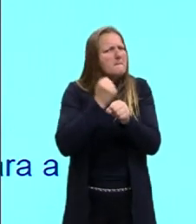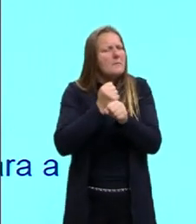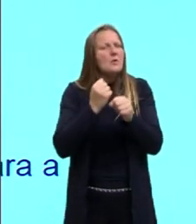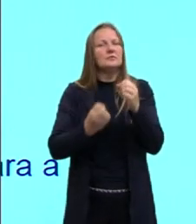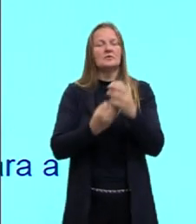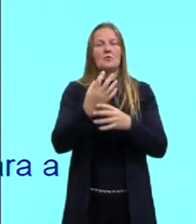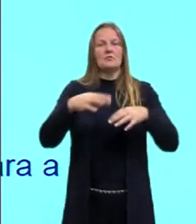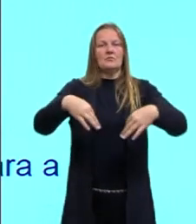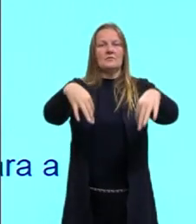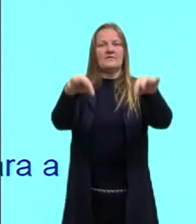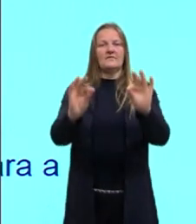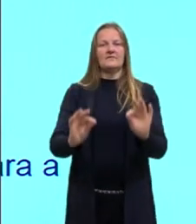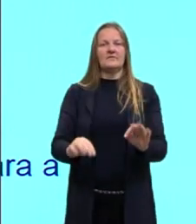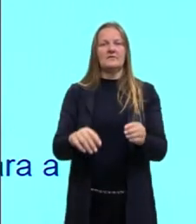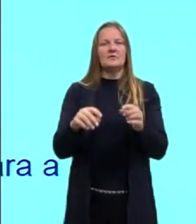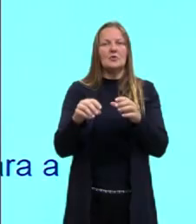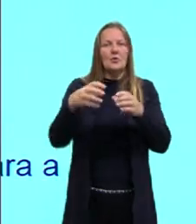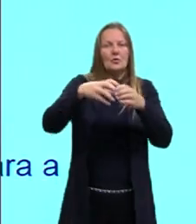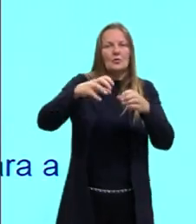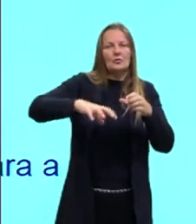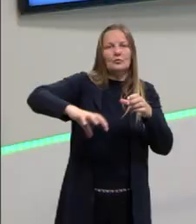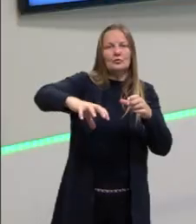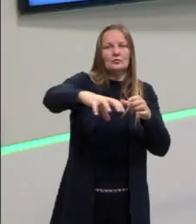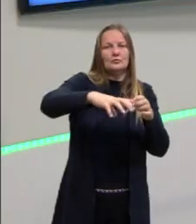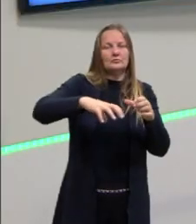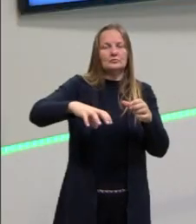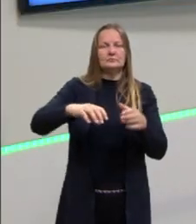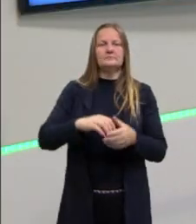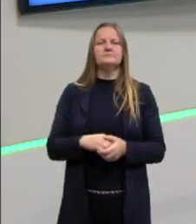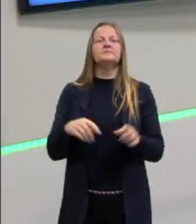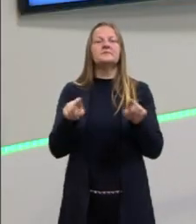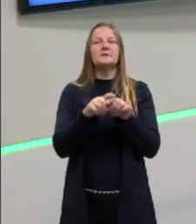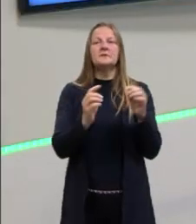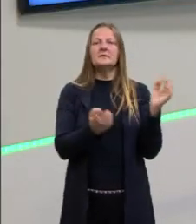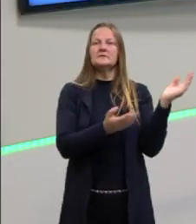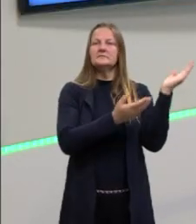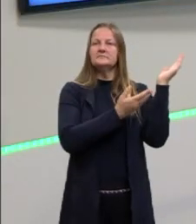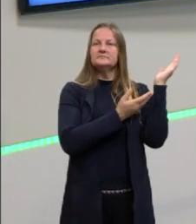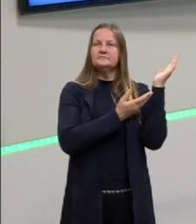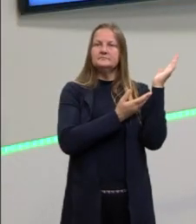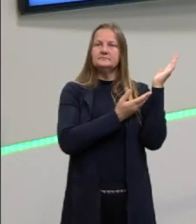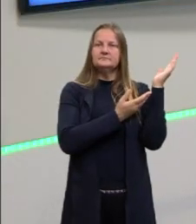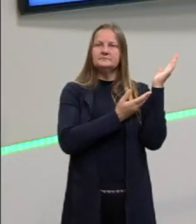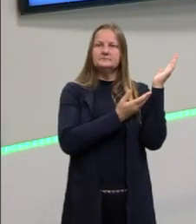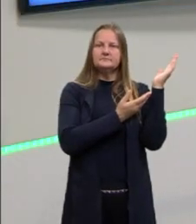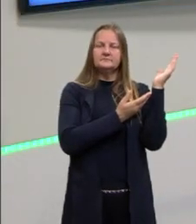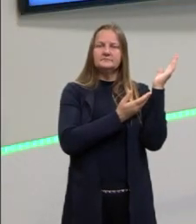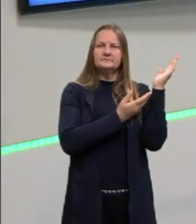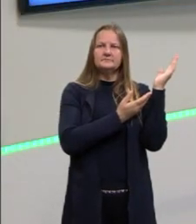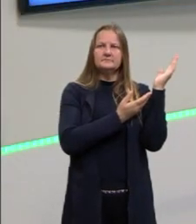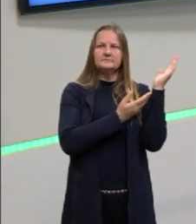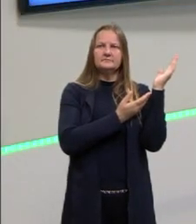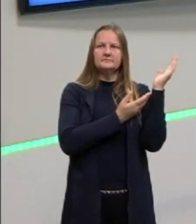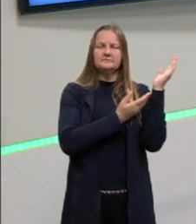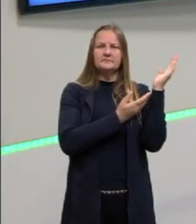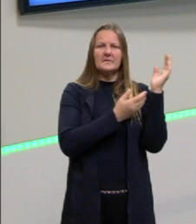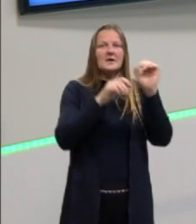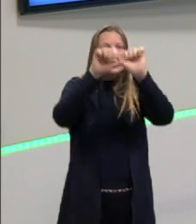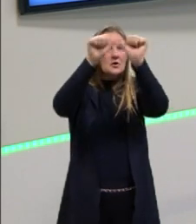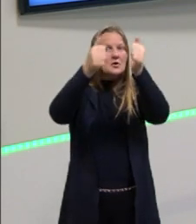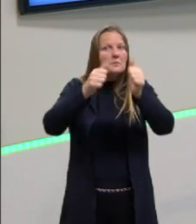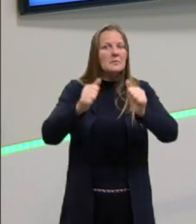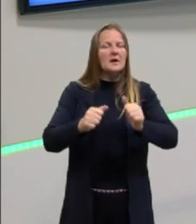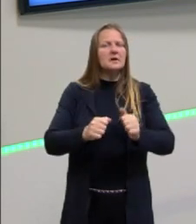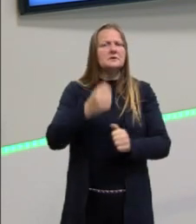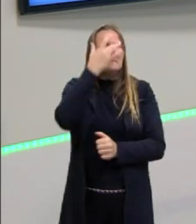alguns locais e eles estão dentro desse bolsão, tá? Trago uma imagem aqui para vocês, das pessoas trabalhando, né, nessa